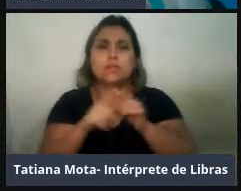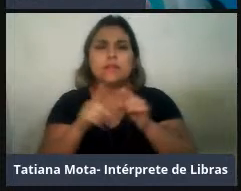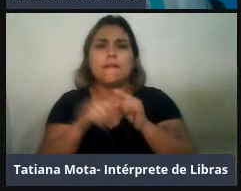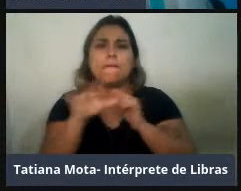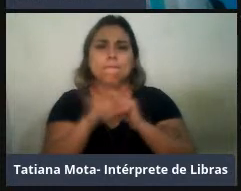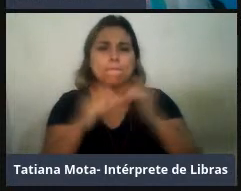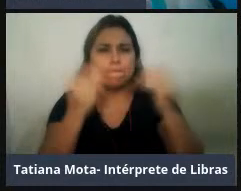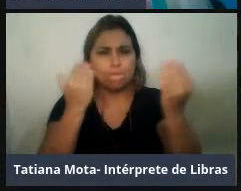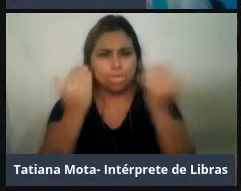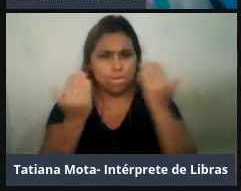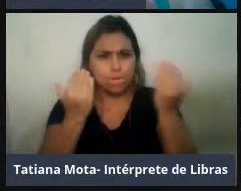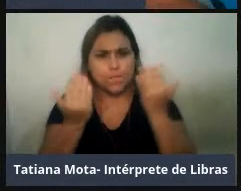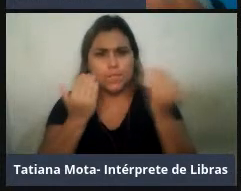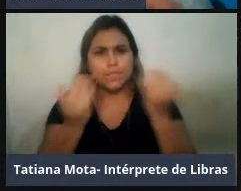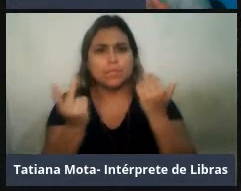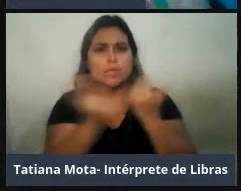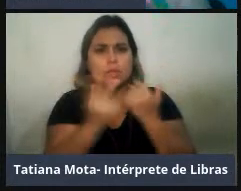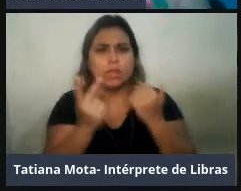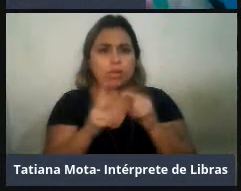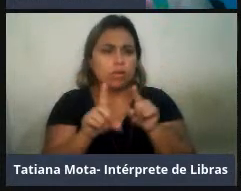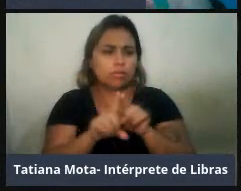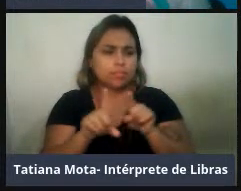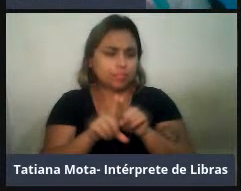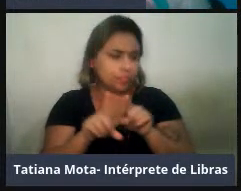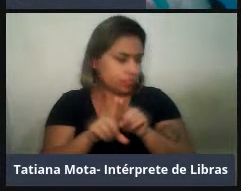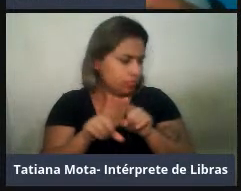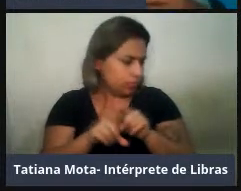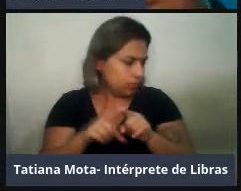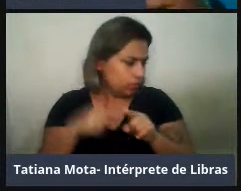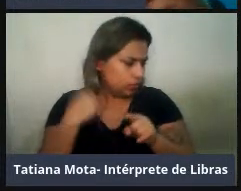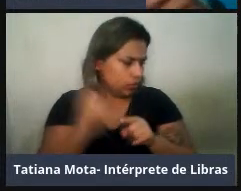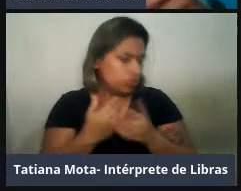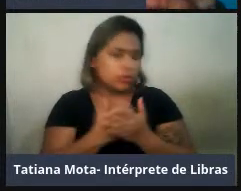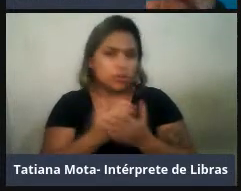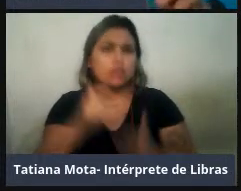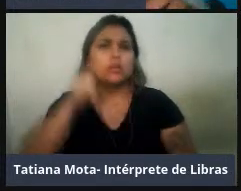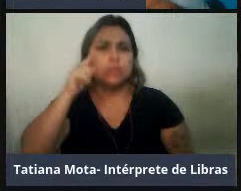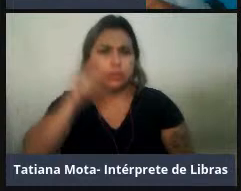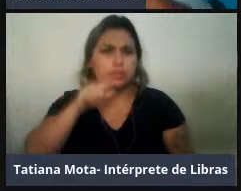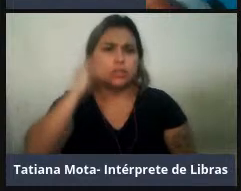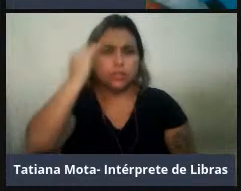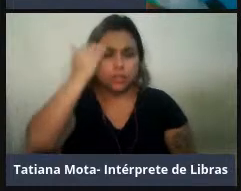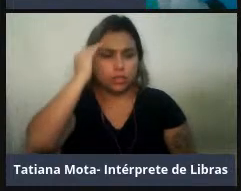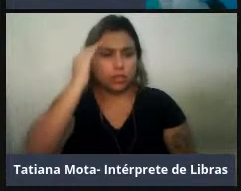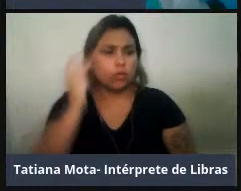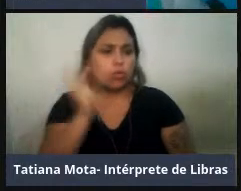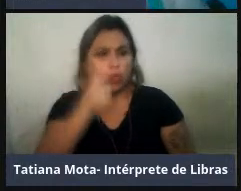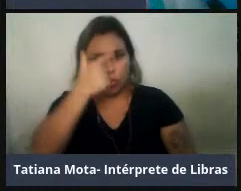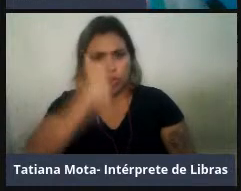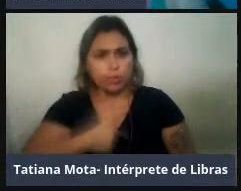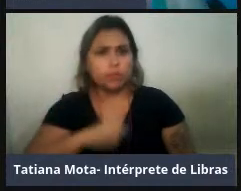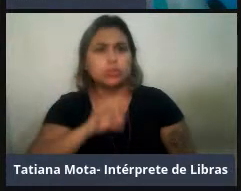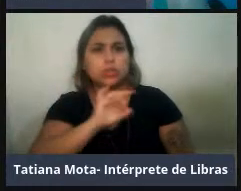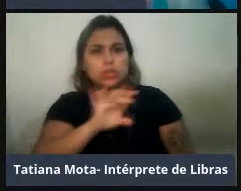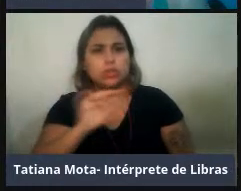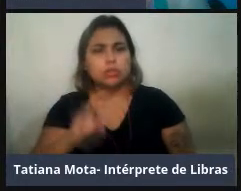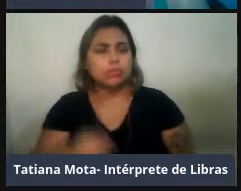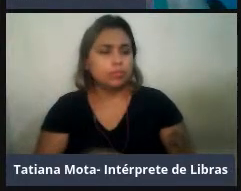gênero, para entender o comportamento vocal desses animais, então só para vocês entenderem aqui, a espécie fluvial,